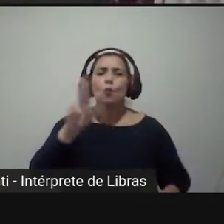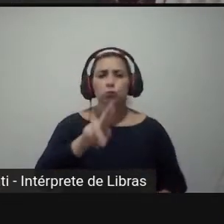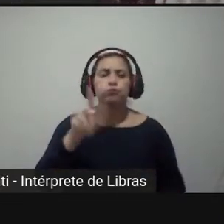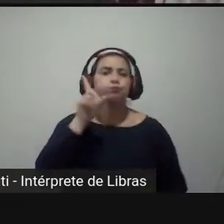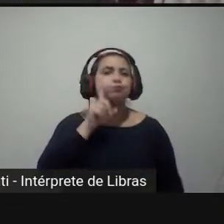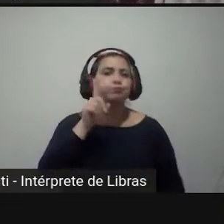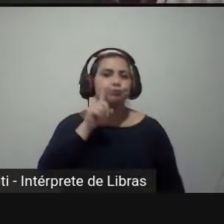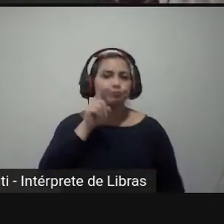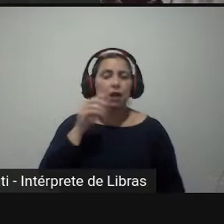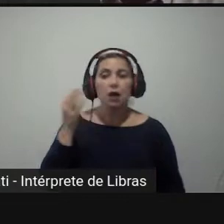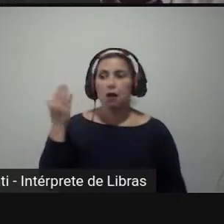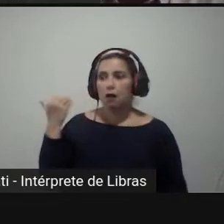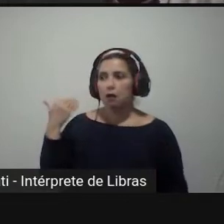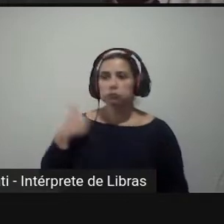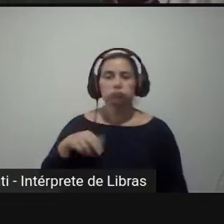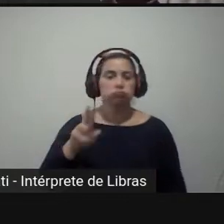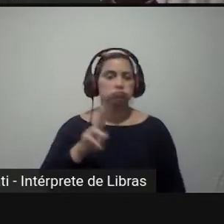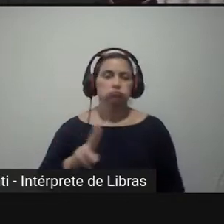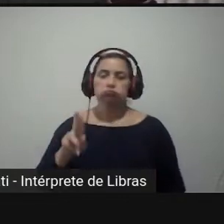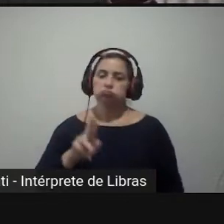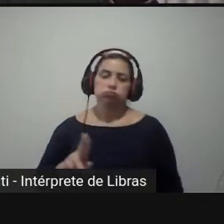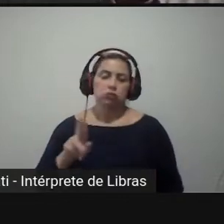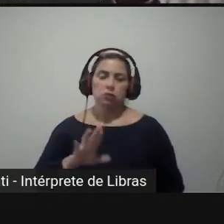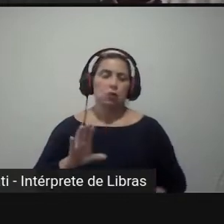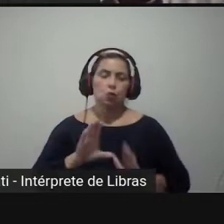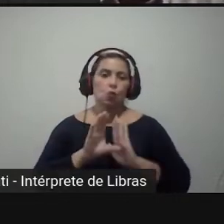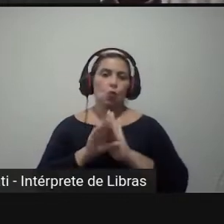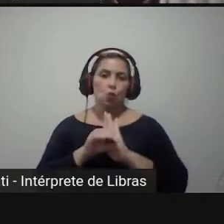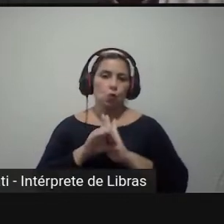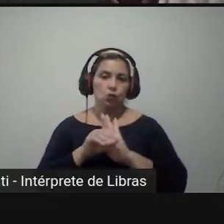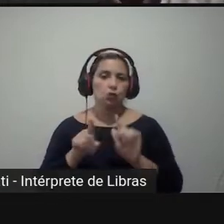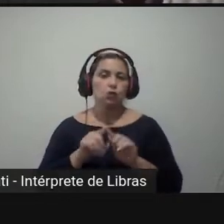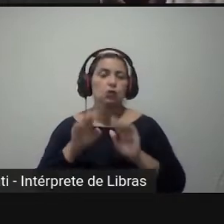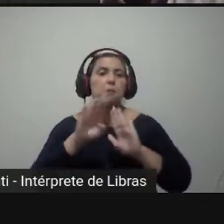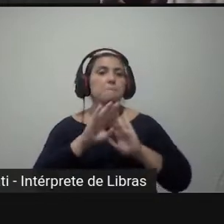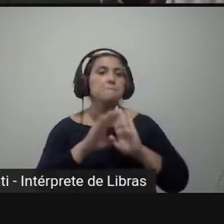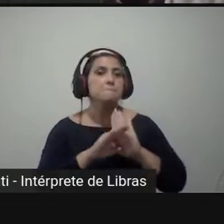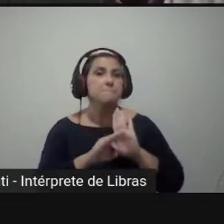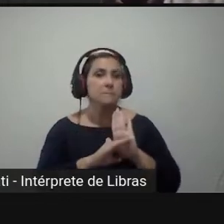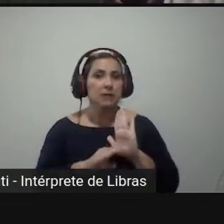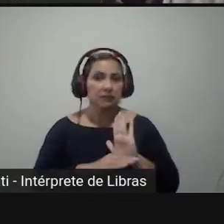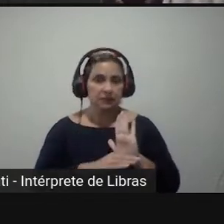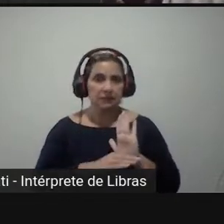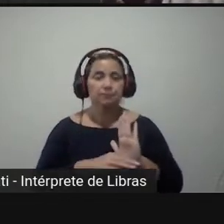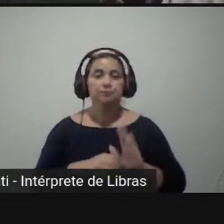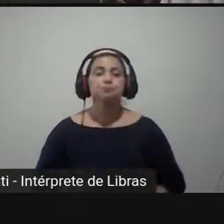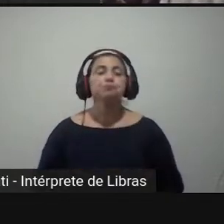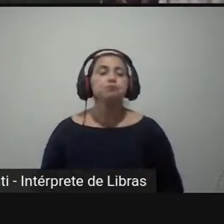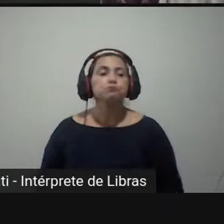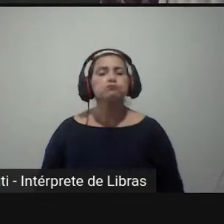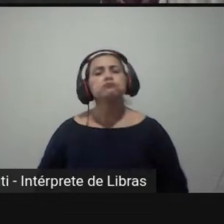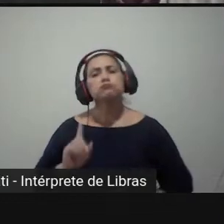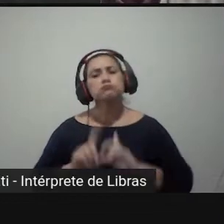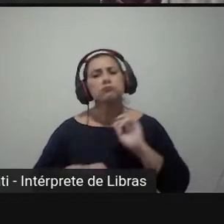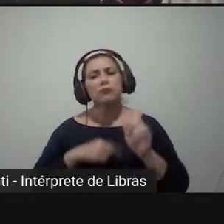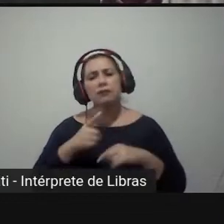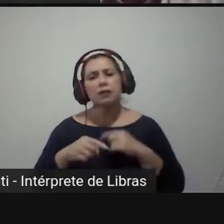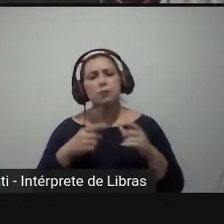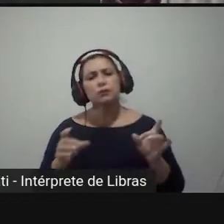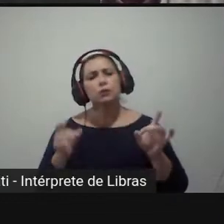mas não aplicado a esse, não com esse conceito que o Bean definiu. E, logo após eles, outros